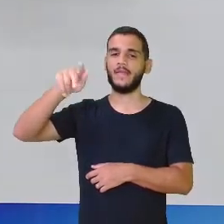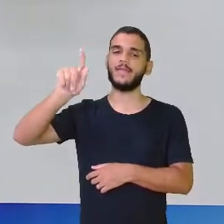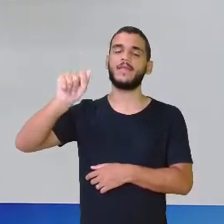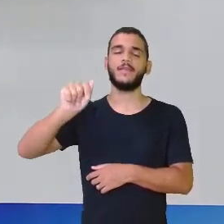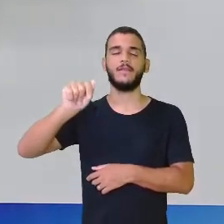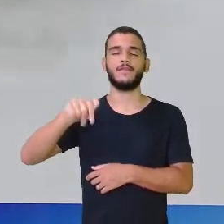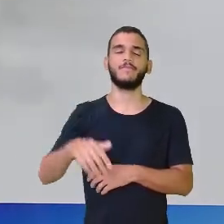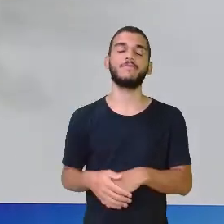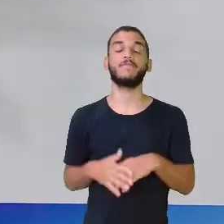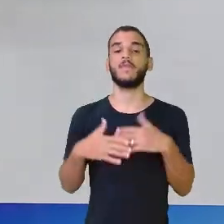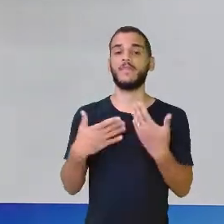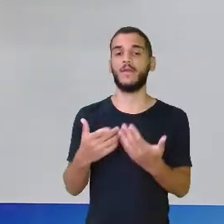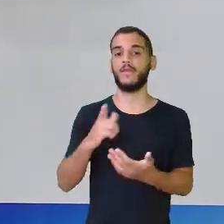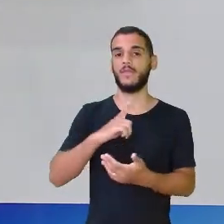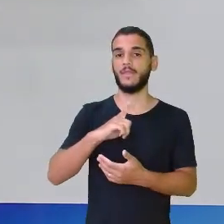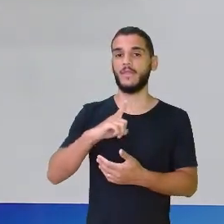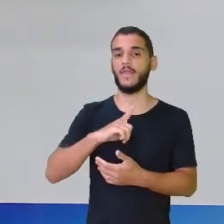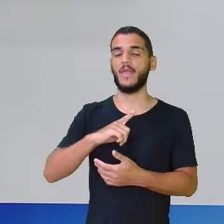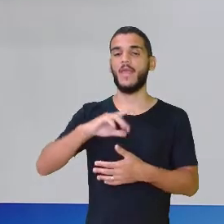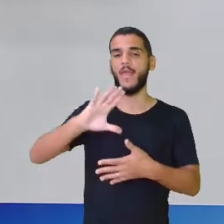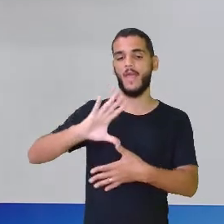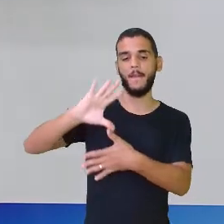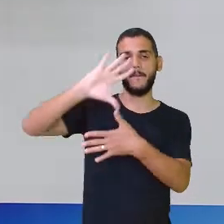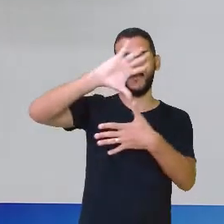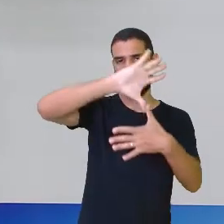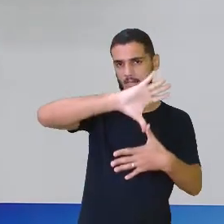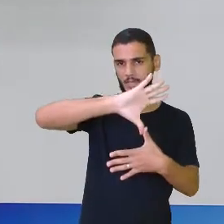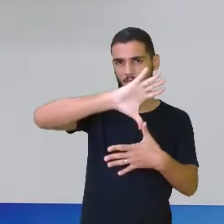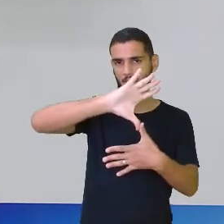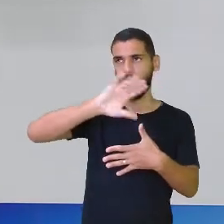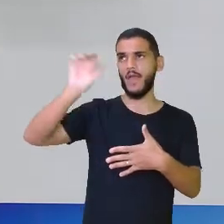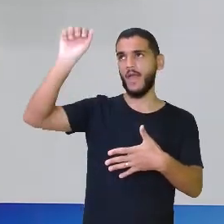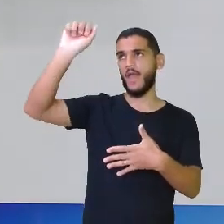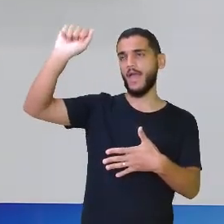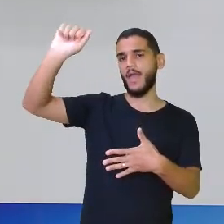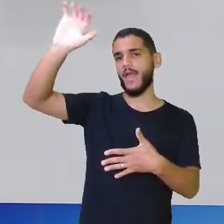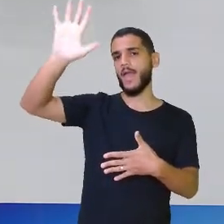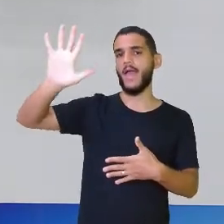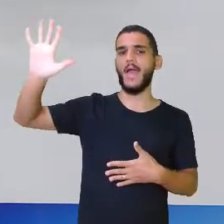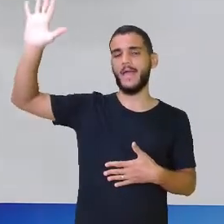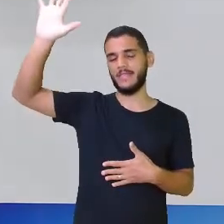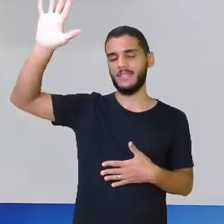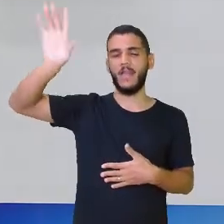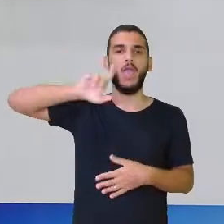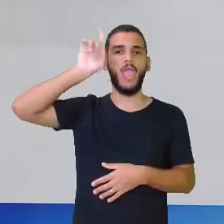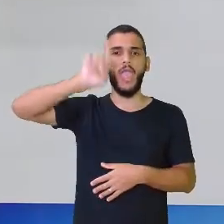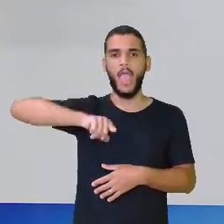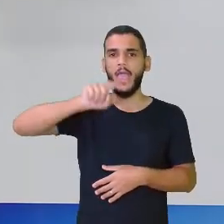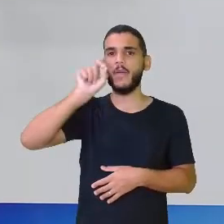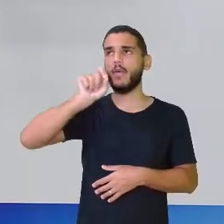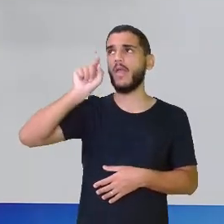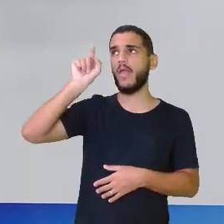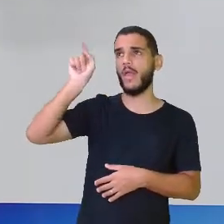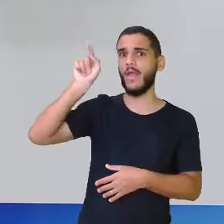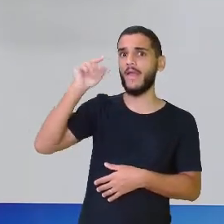E aqui está a Ásia. Nesse local, gente, é muito frio. Pense no frio.